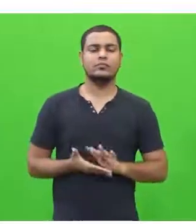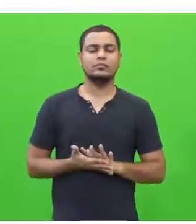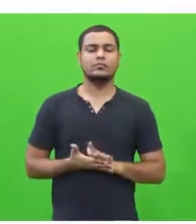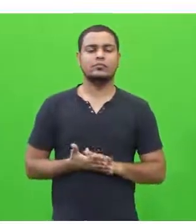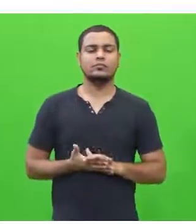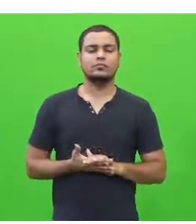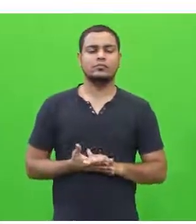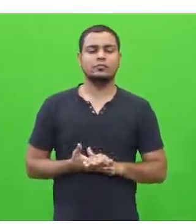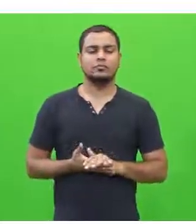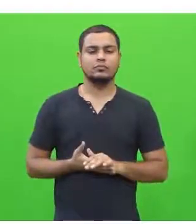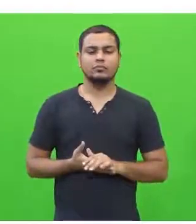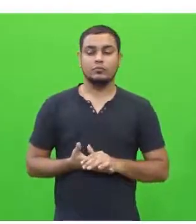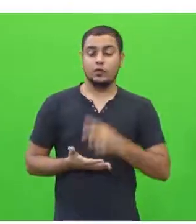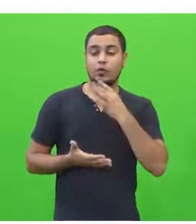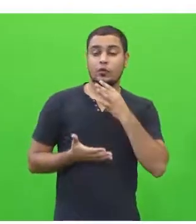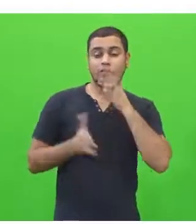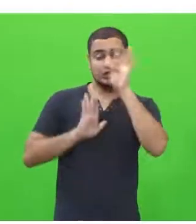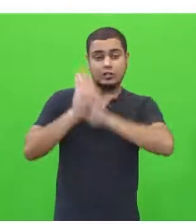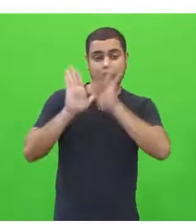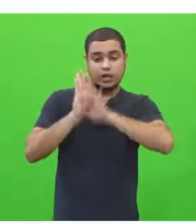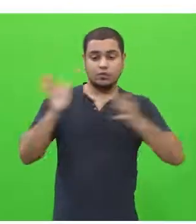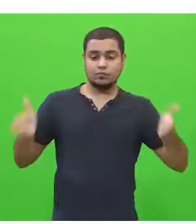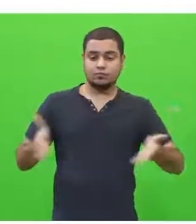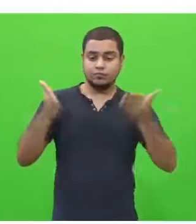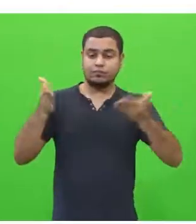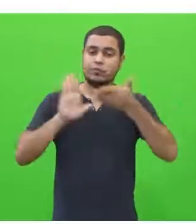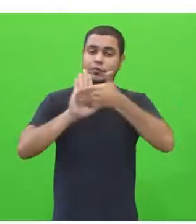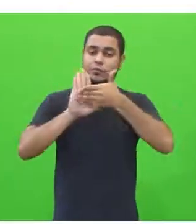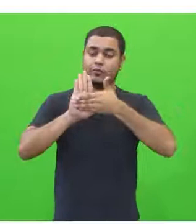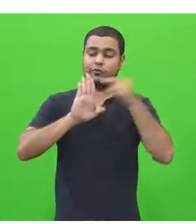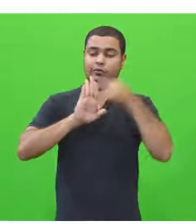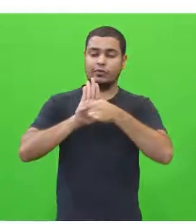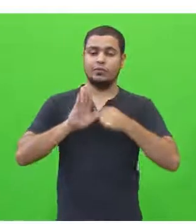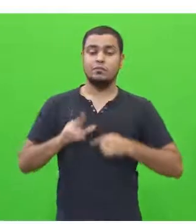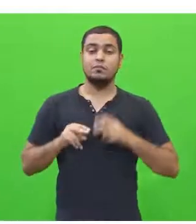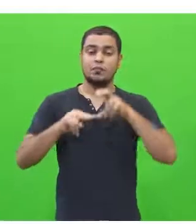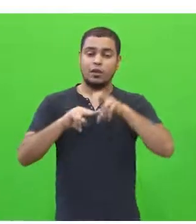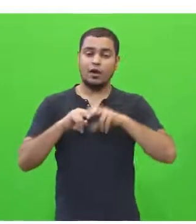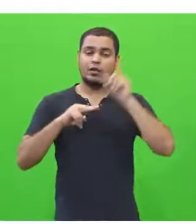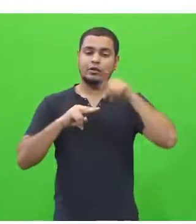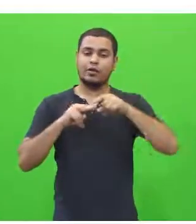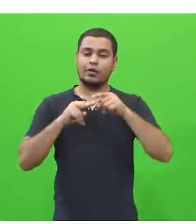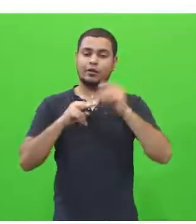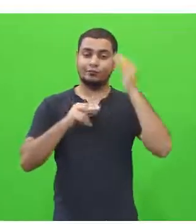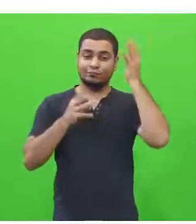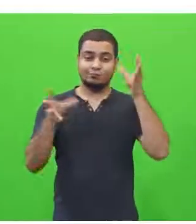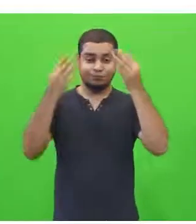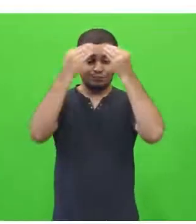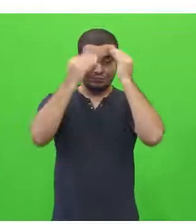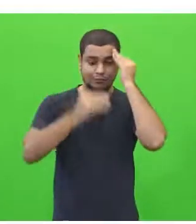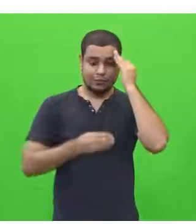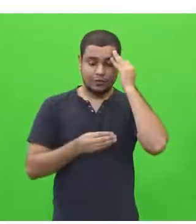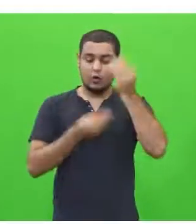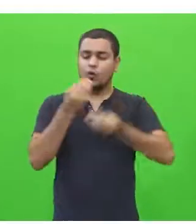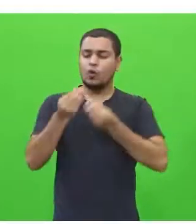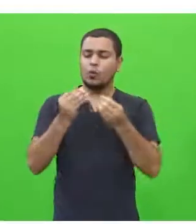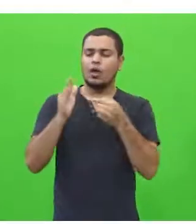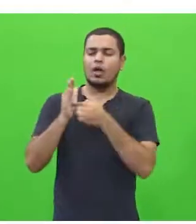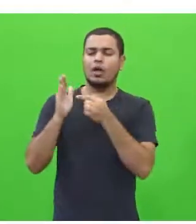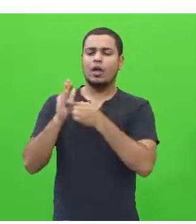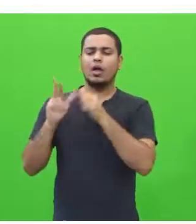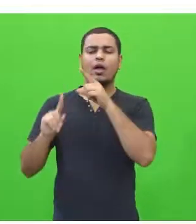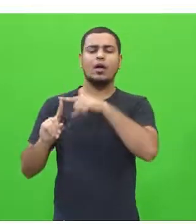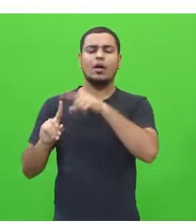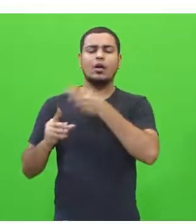Vamos conhecer os textos motivadores da proposta? Porque assim vamos compreender a que se refere esse tema.